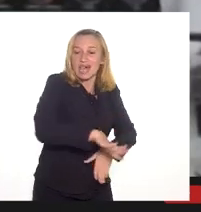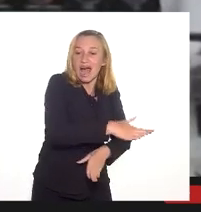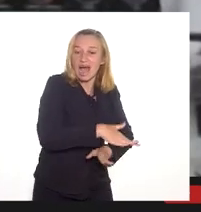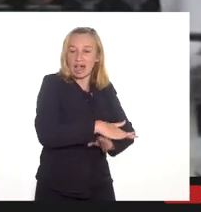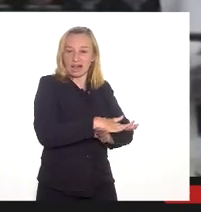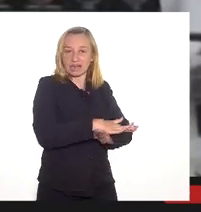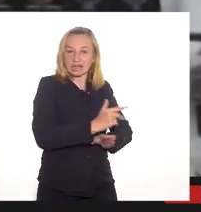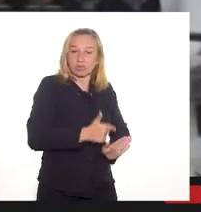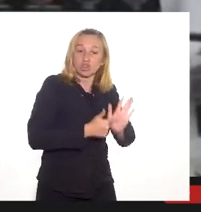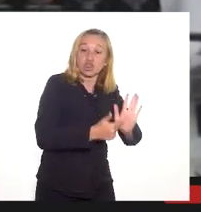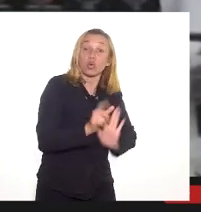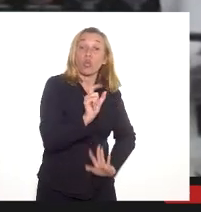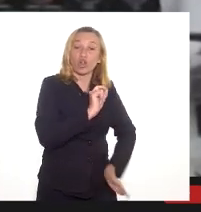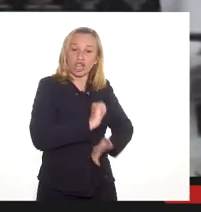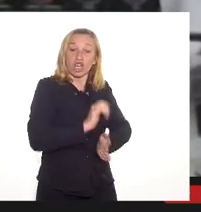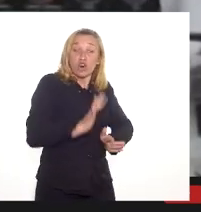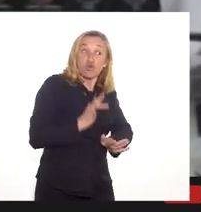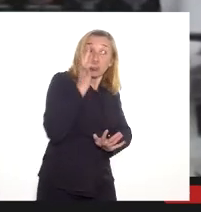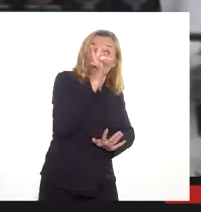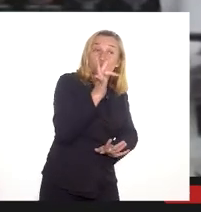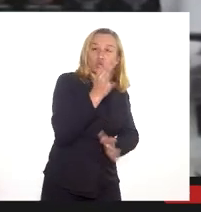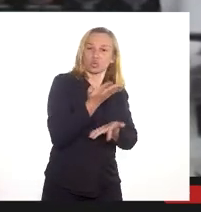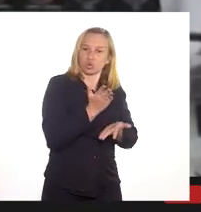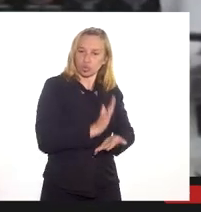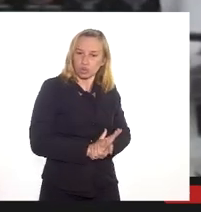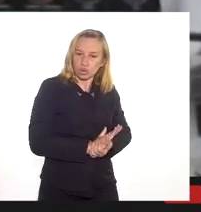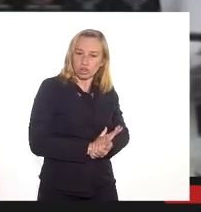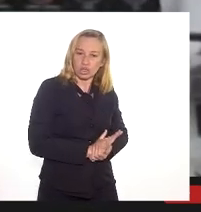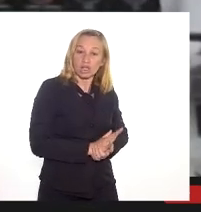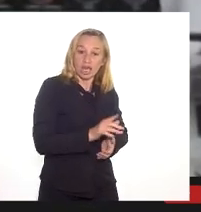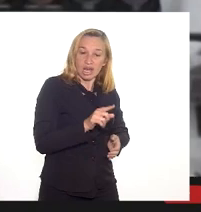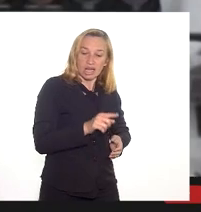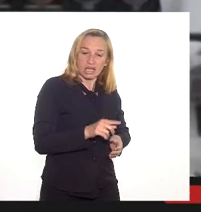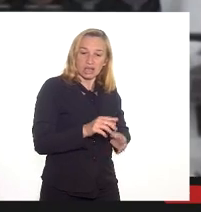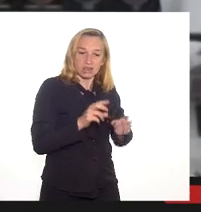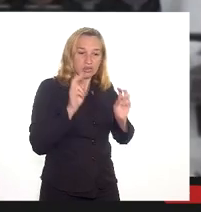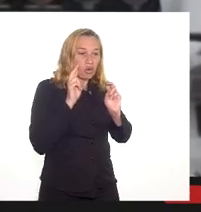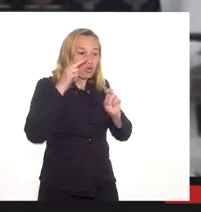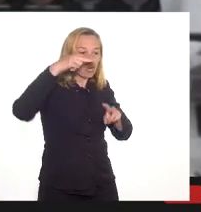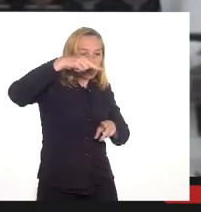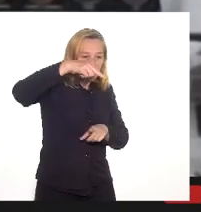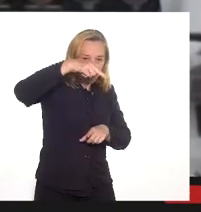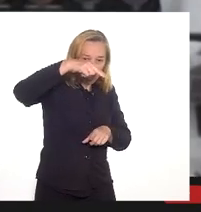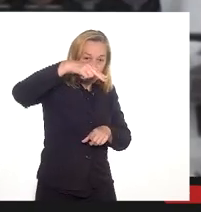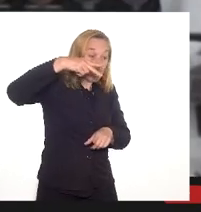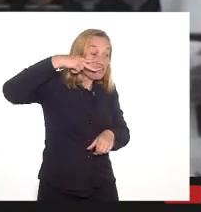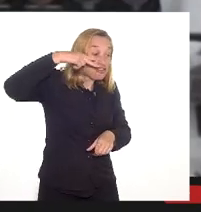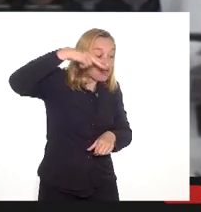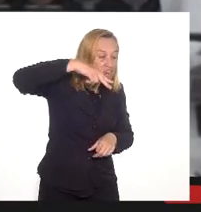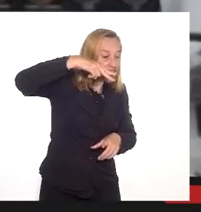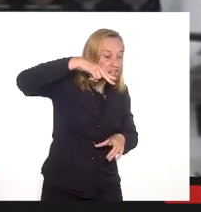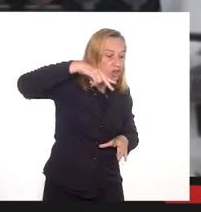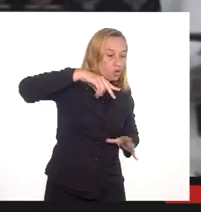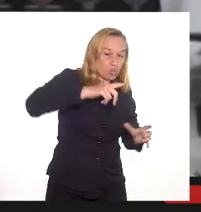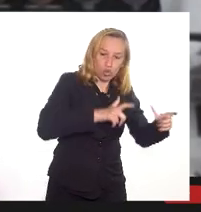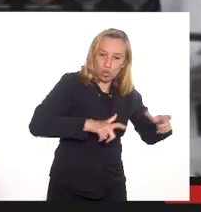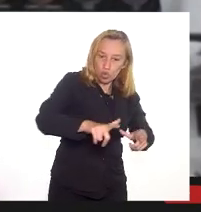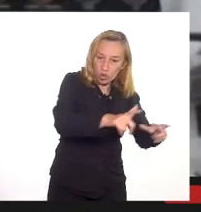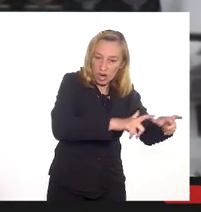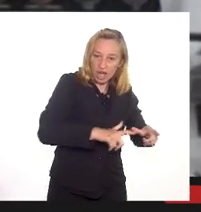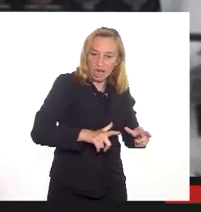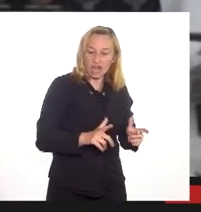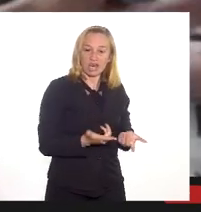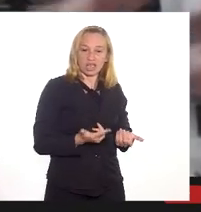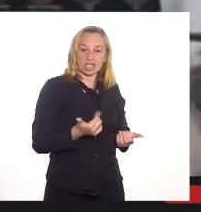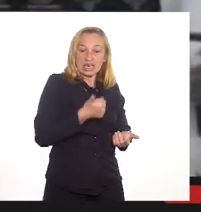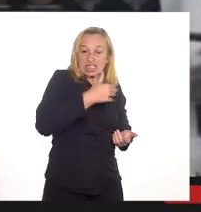levando é que, no futuro, muito próximo, porque se a gente pegar a imagem do Google Earth, por exemplo, nós retroagirmos 10 anos